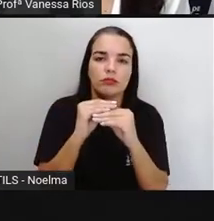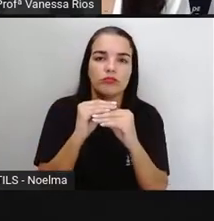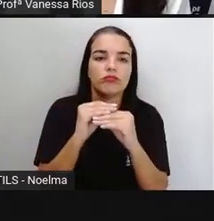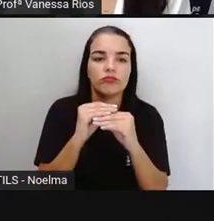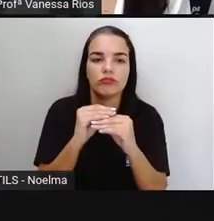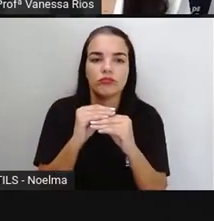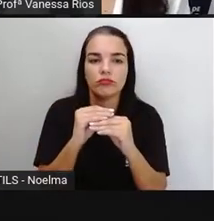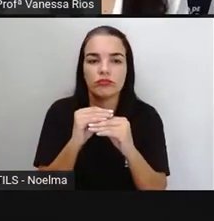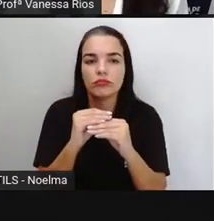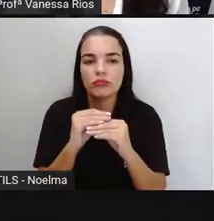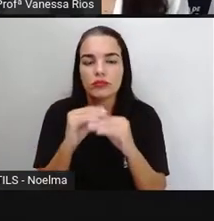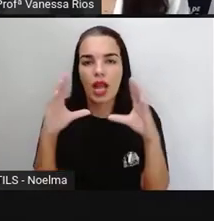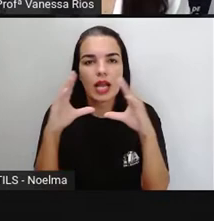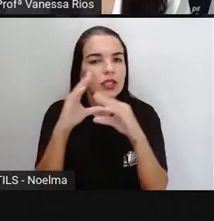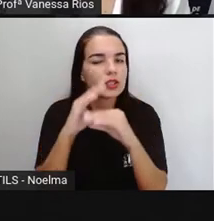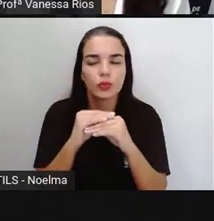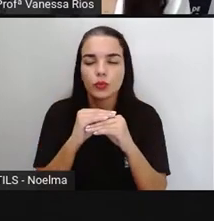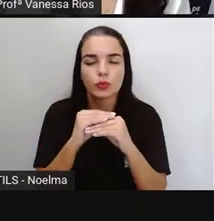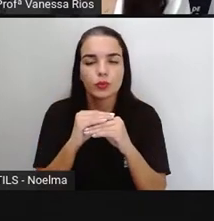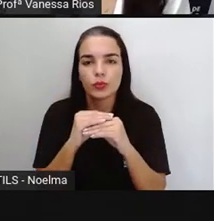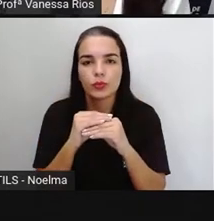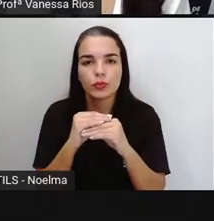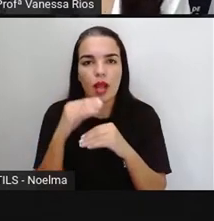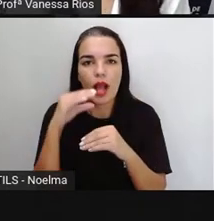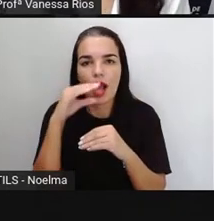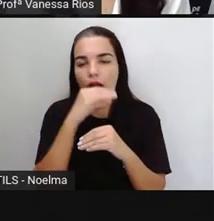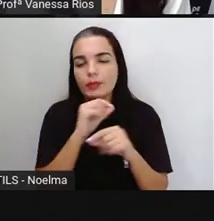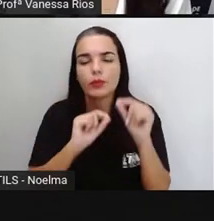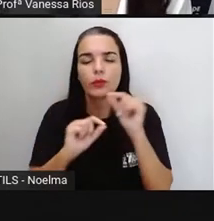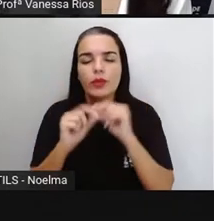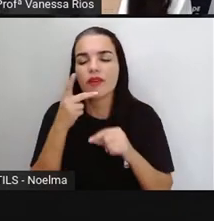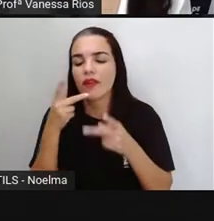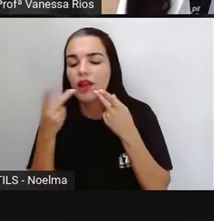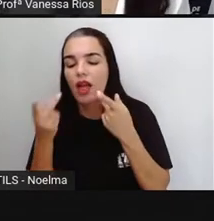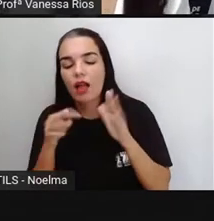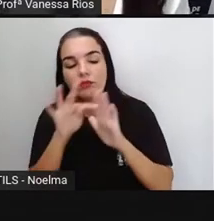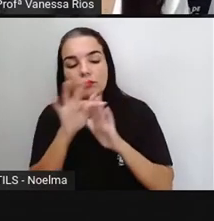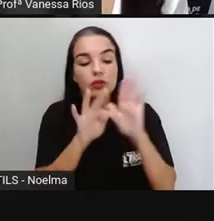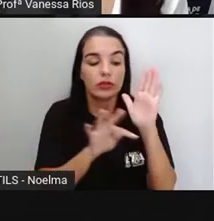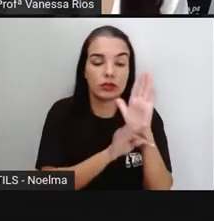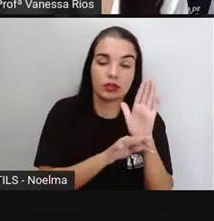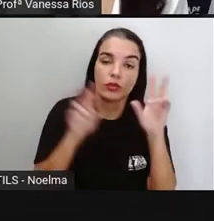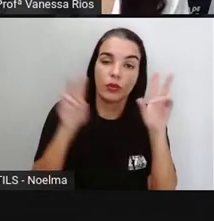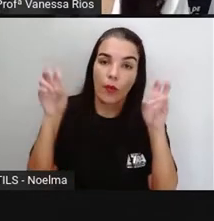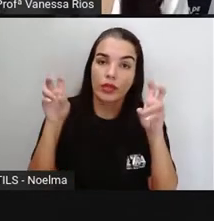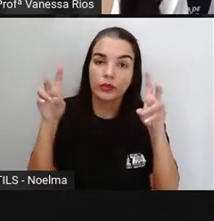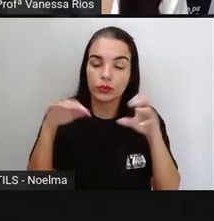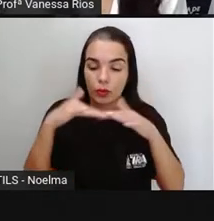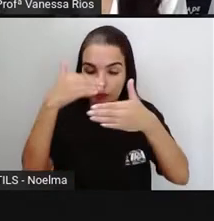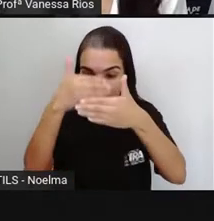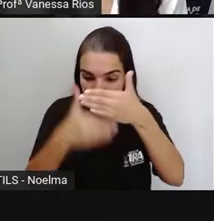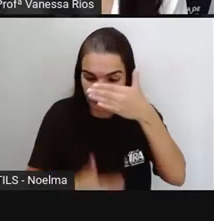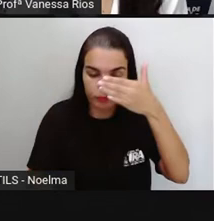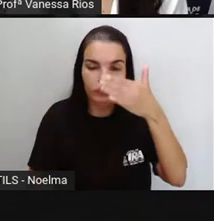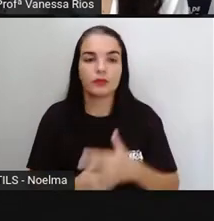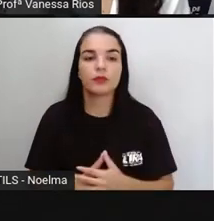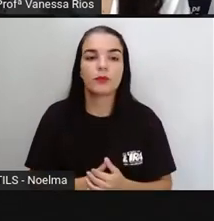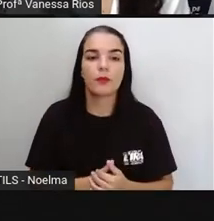introdução, como se fosse um pequeno resumo sobre o assunto que vai ser abordado durante o texto.